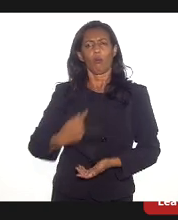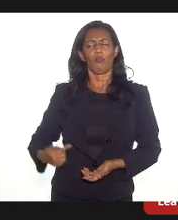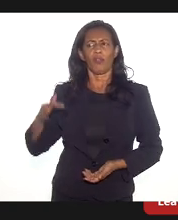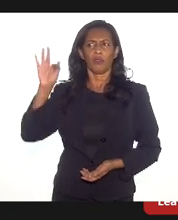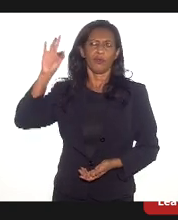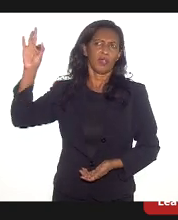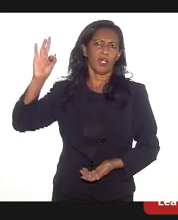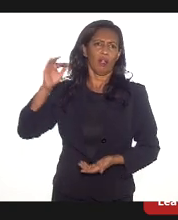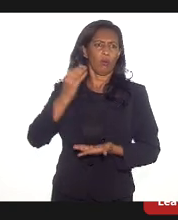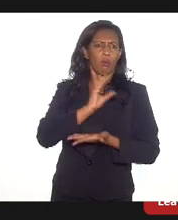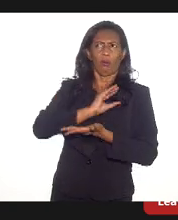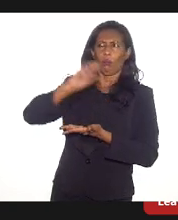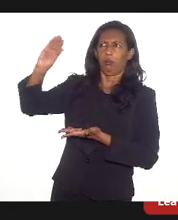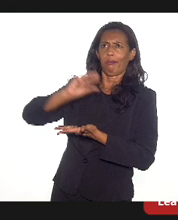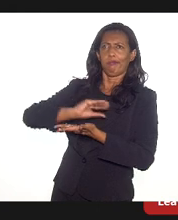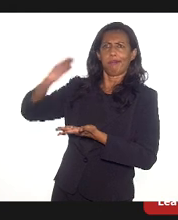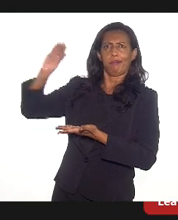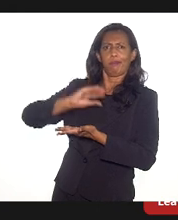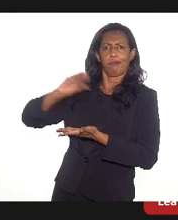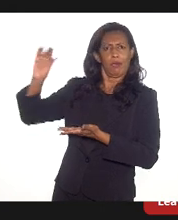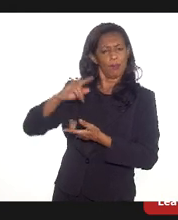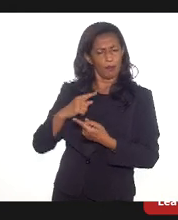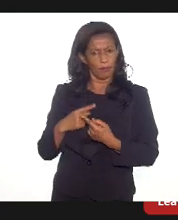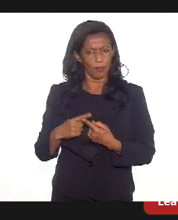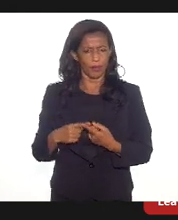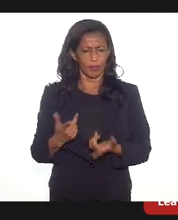gente vê essa, digamos assim,